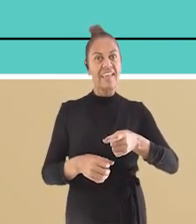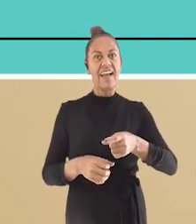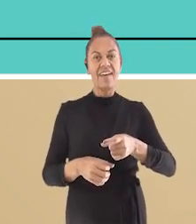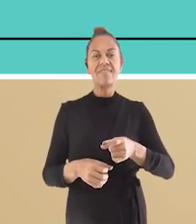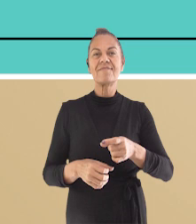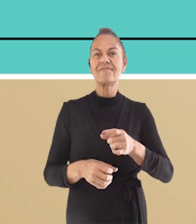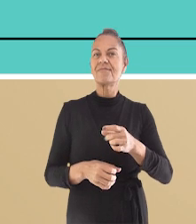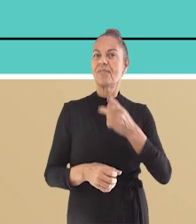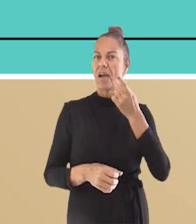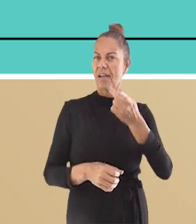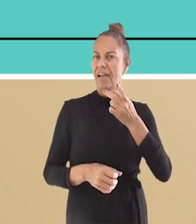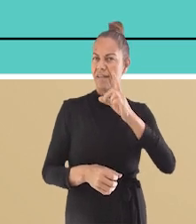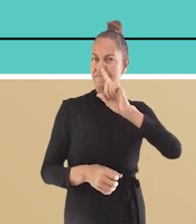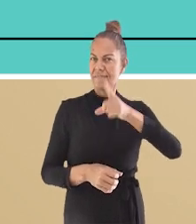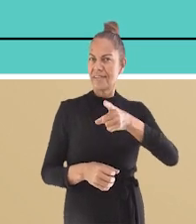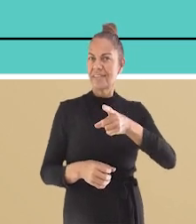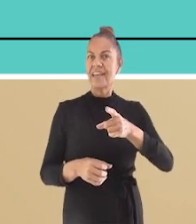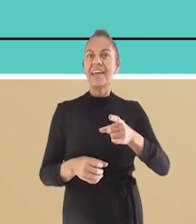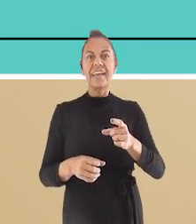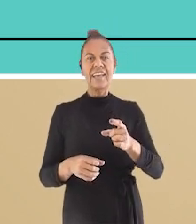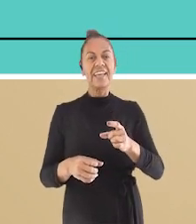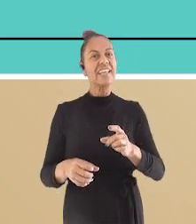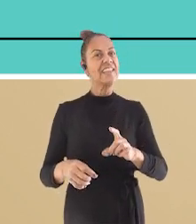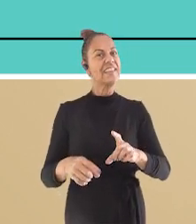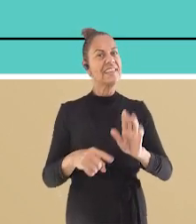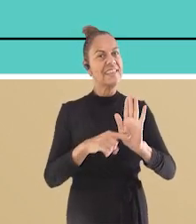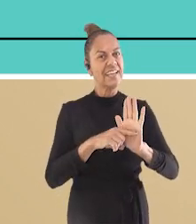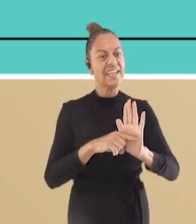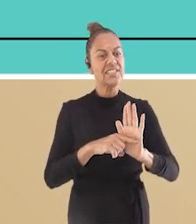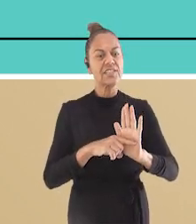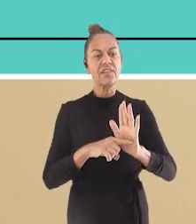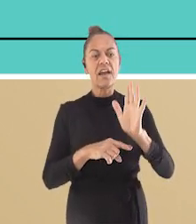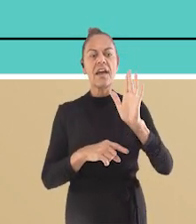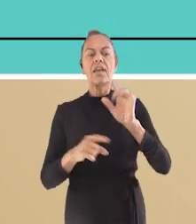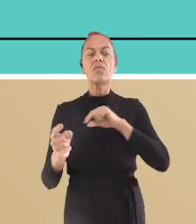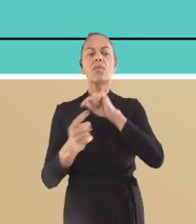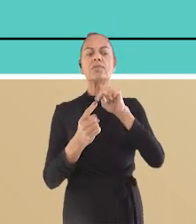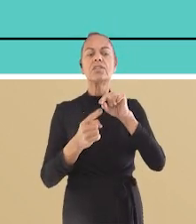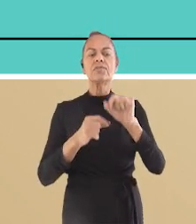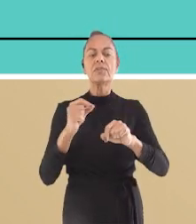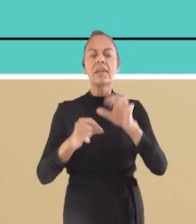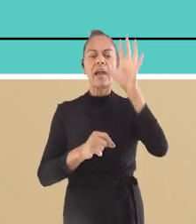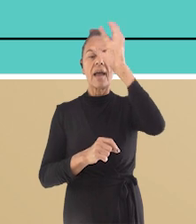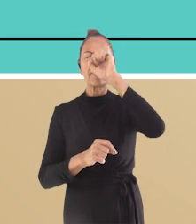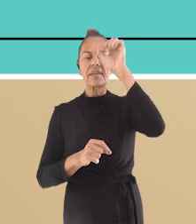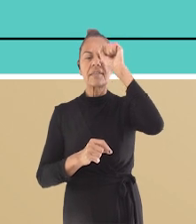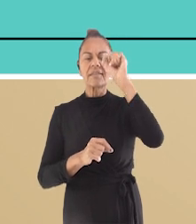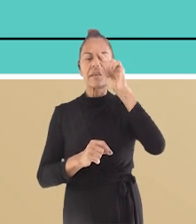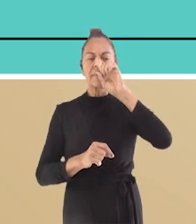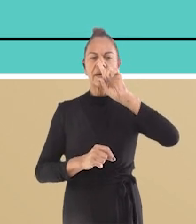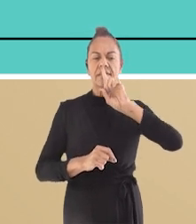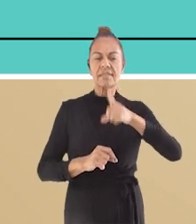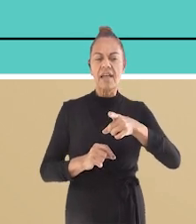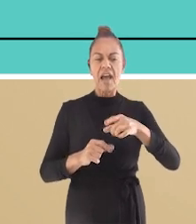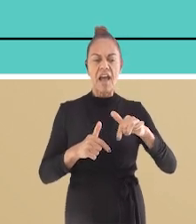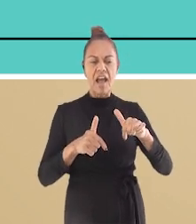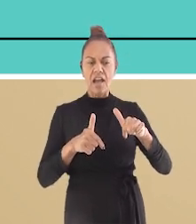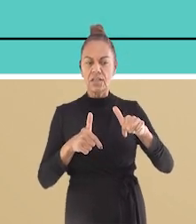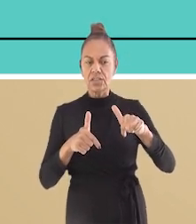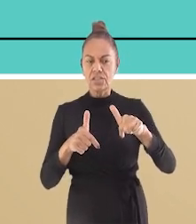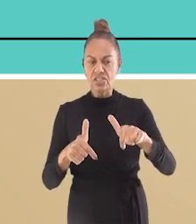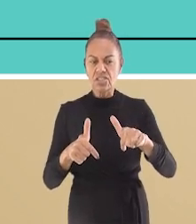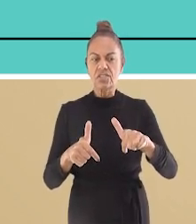como objetivos, um, aprender sobre o imperativo afirmativo, dois, conceituar que o imperativo